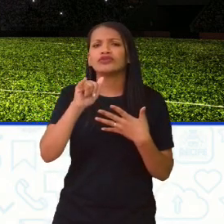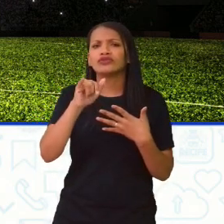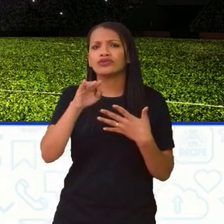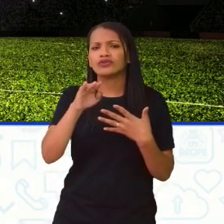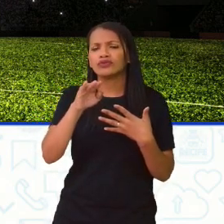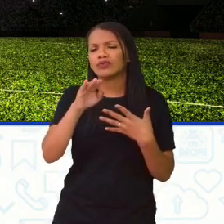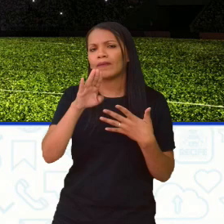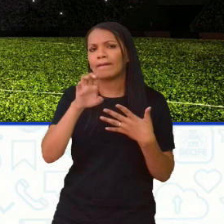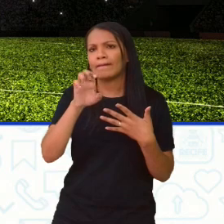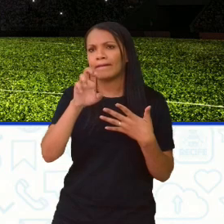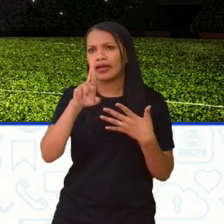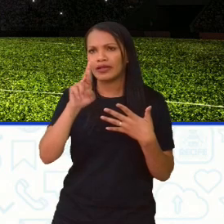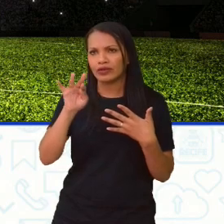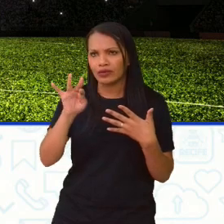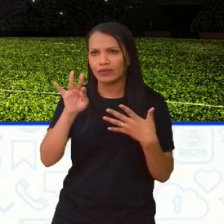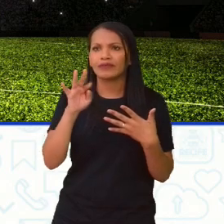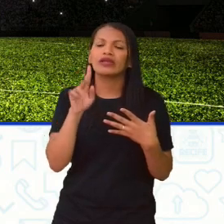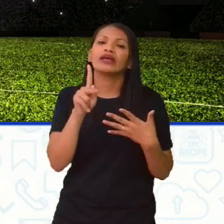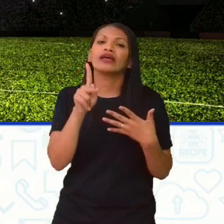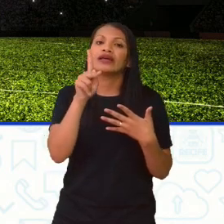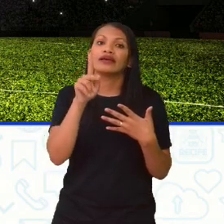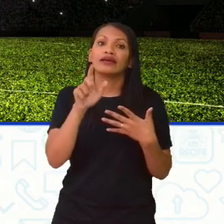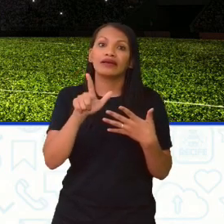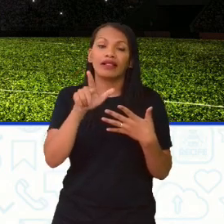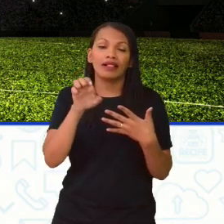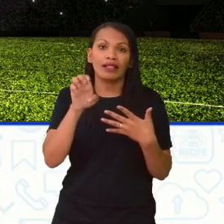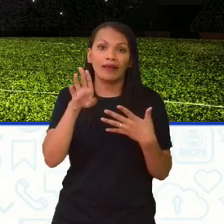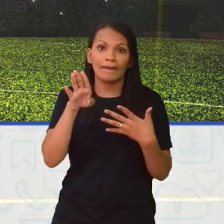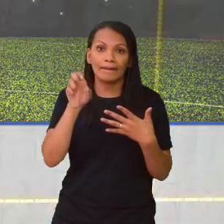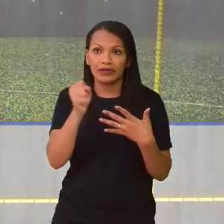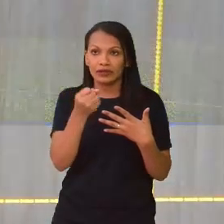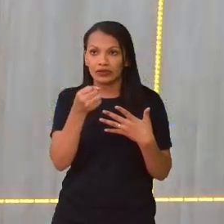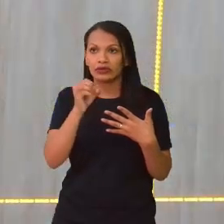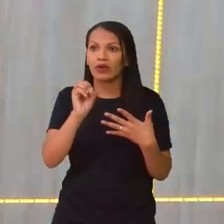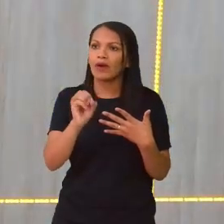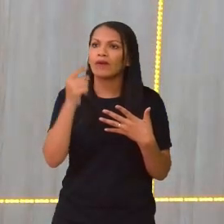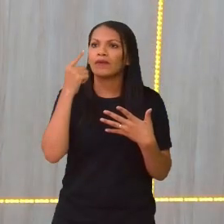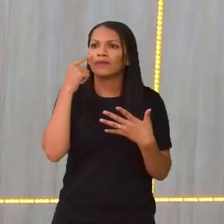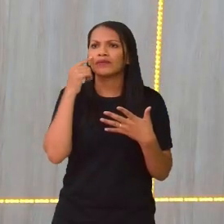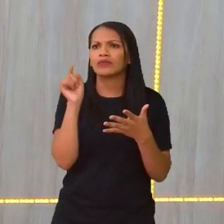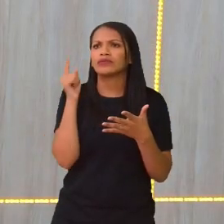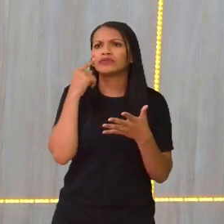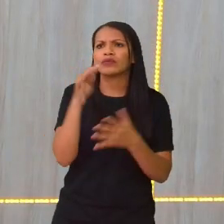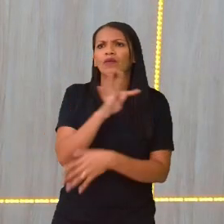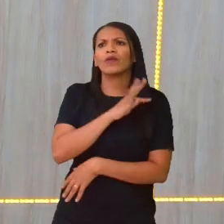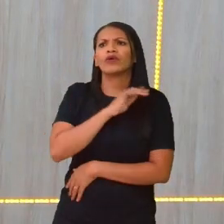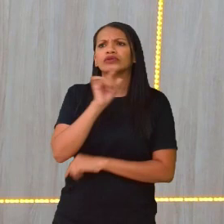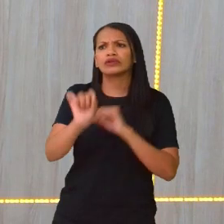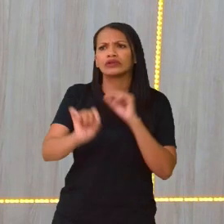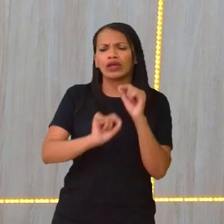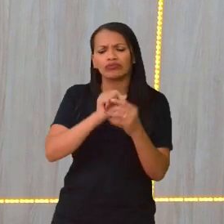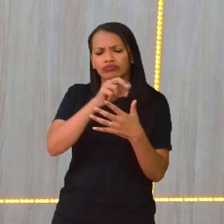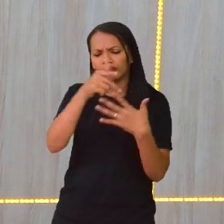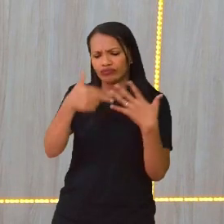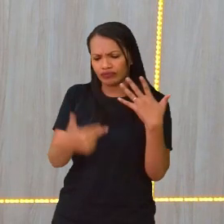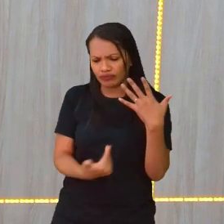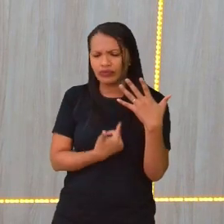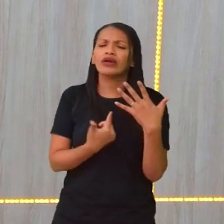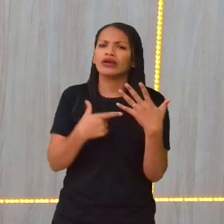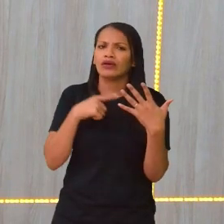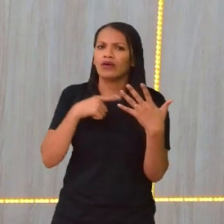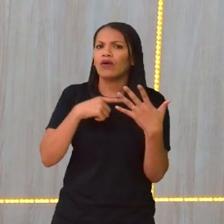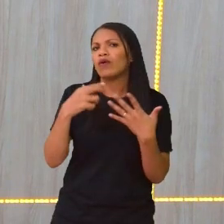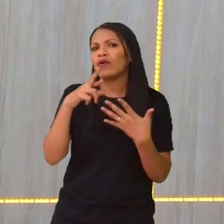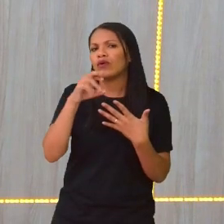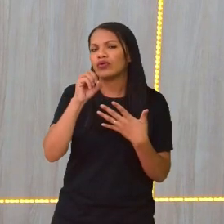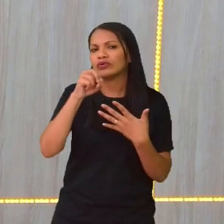E o técnico era o Luiz Felipe Escolar. Então a gente tem boas memórias dessa seleção. Espero que essa também traga